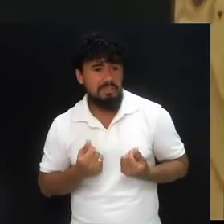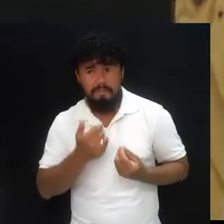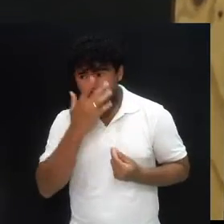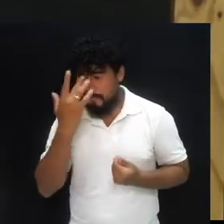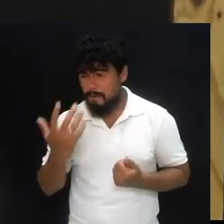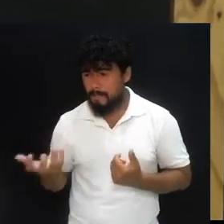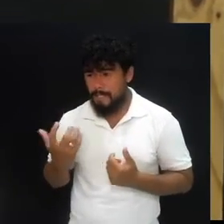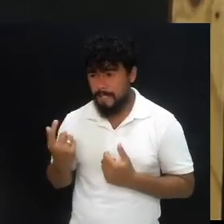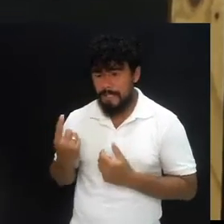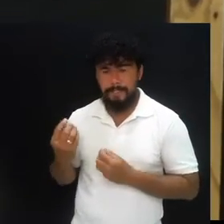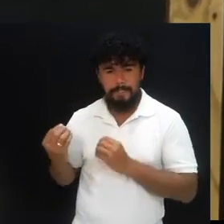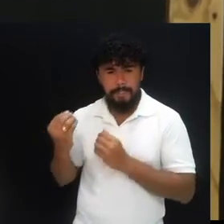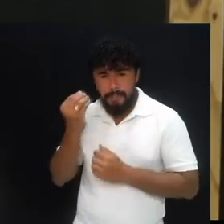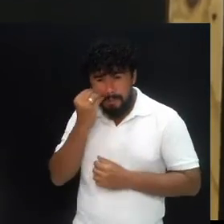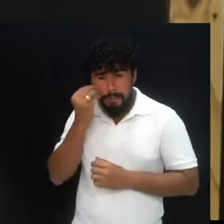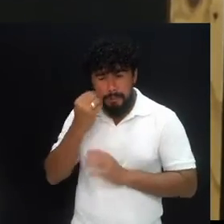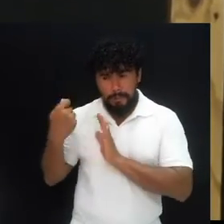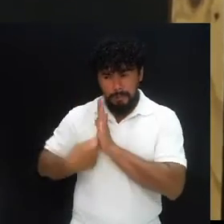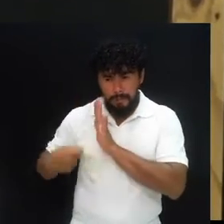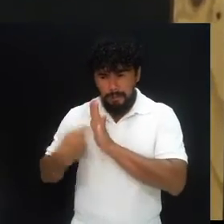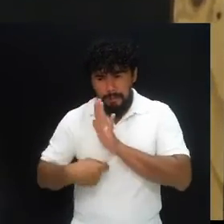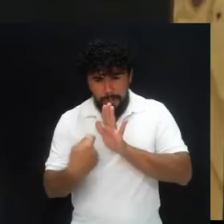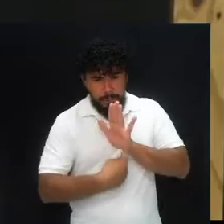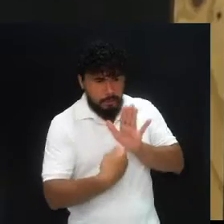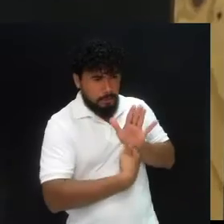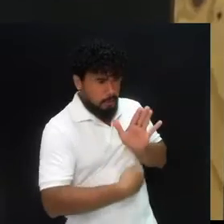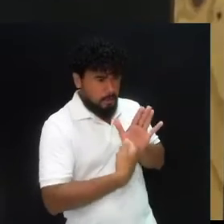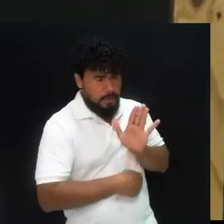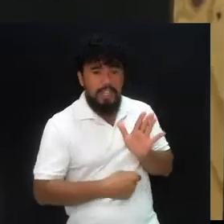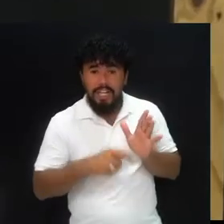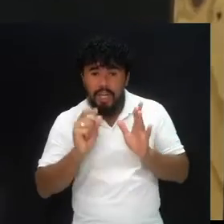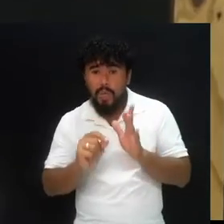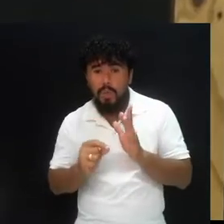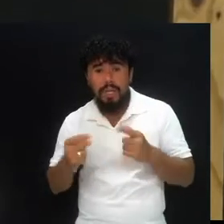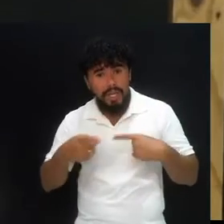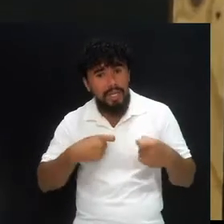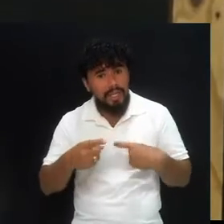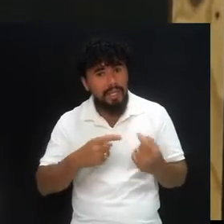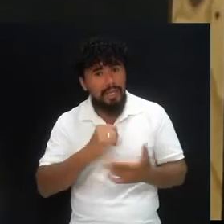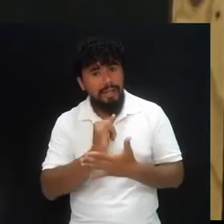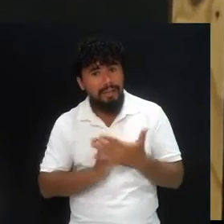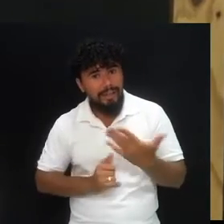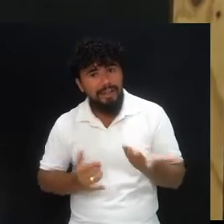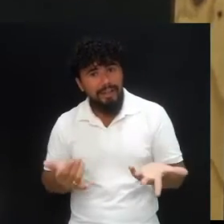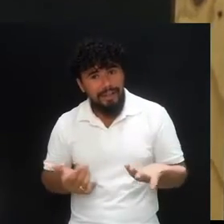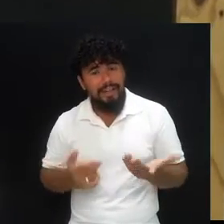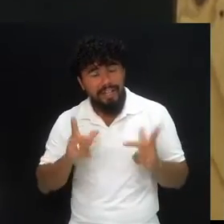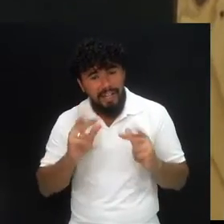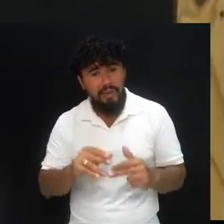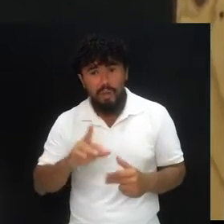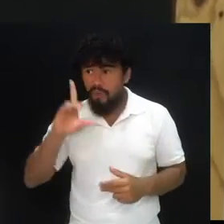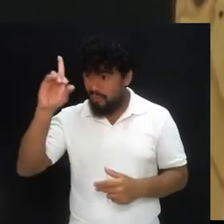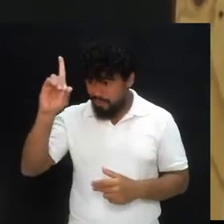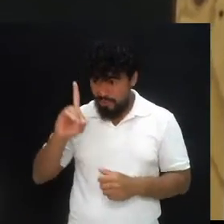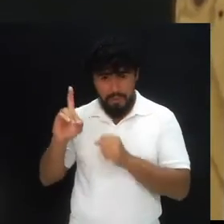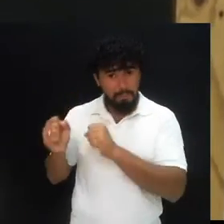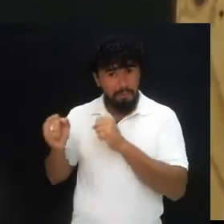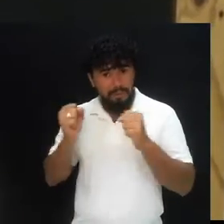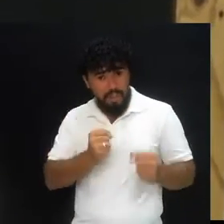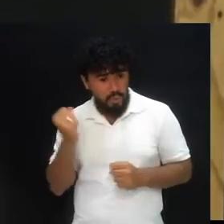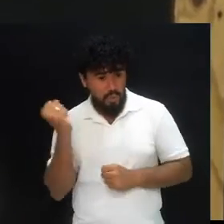pelejando contra nós se chama batalha espiritual. Mais maior é aquele que está em mim, que está em você, do que eu que estou no mundo.